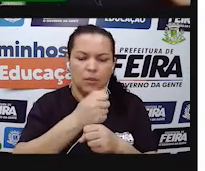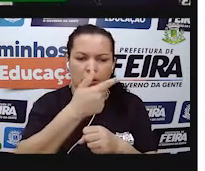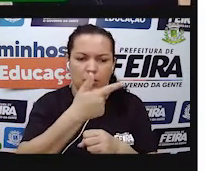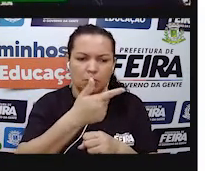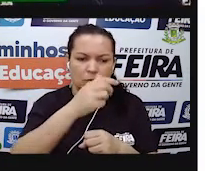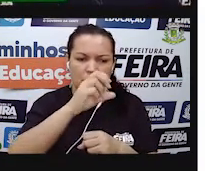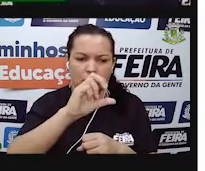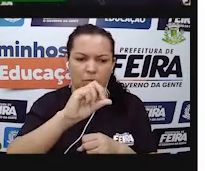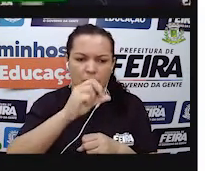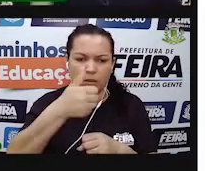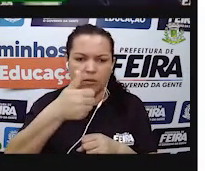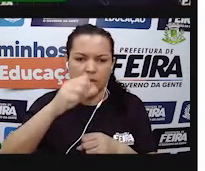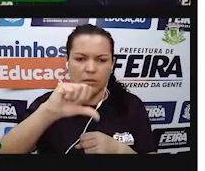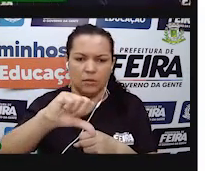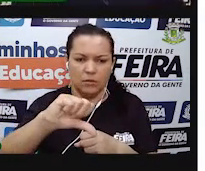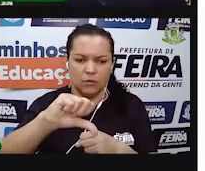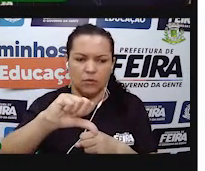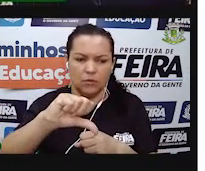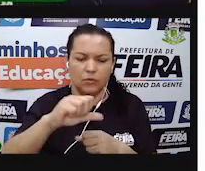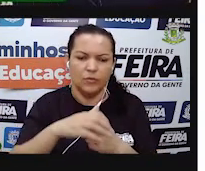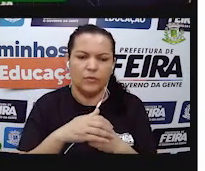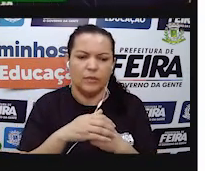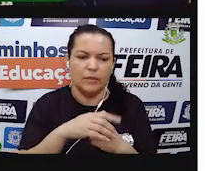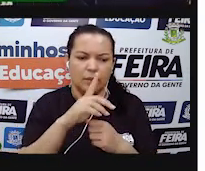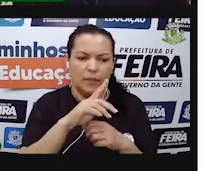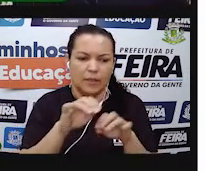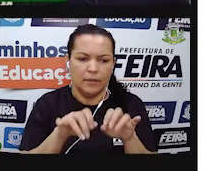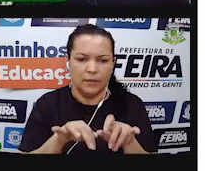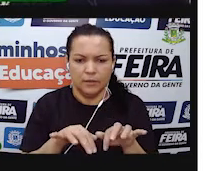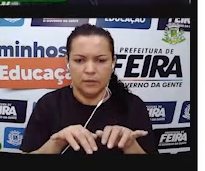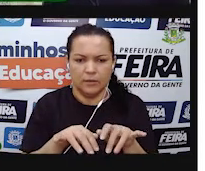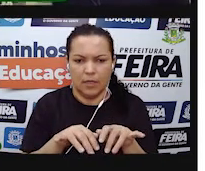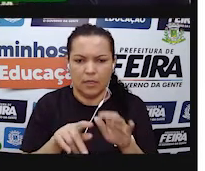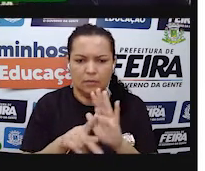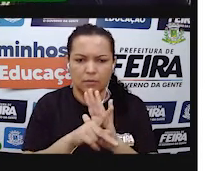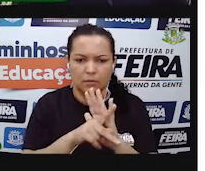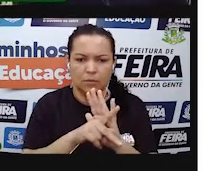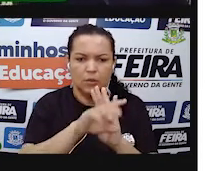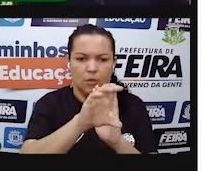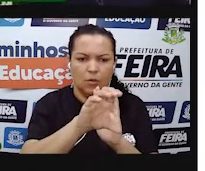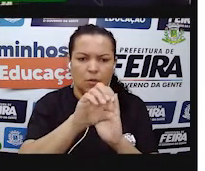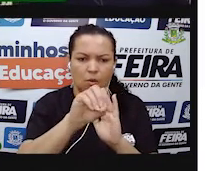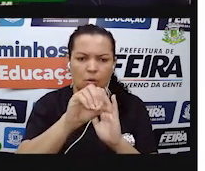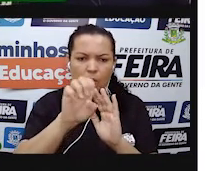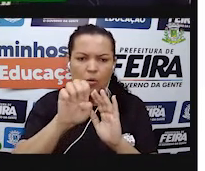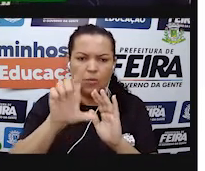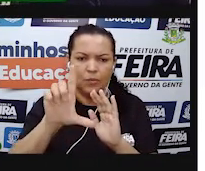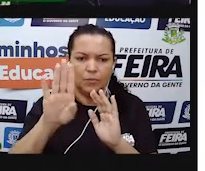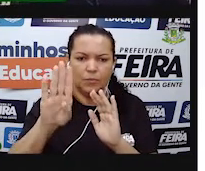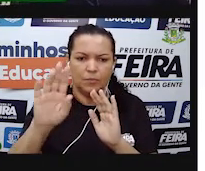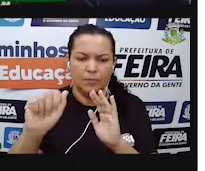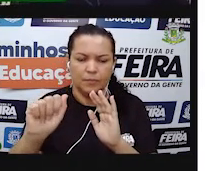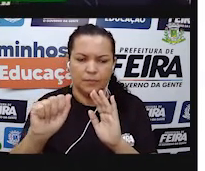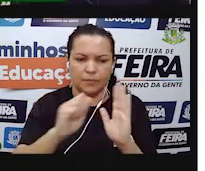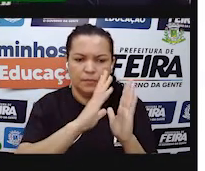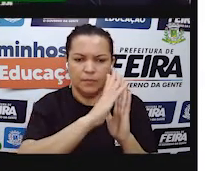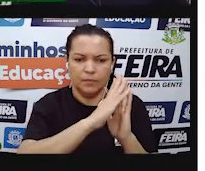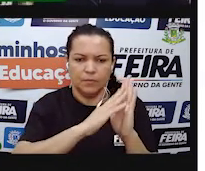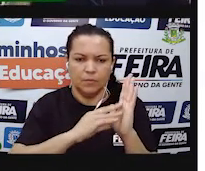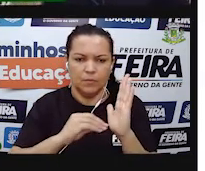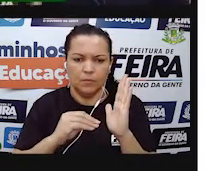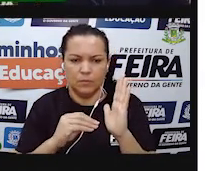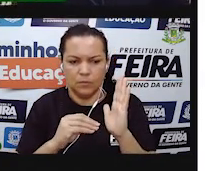Esse modelo, esse histórico foi retirado, certo? Diretamente lá do site da Coelba,